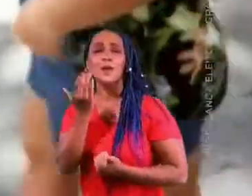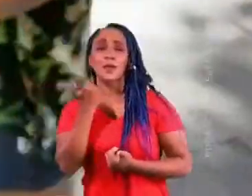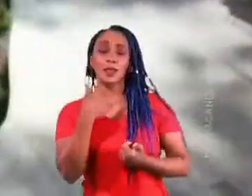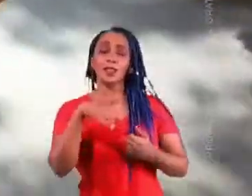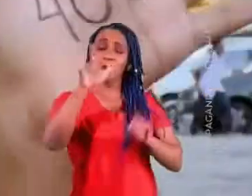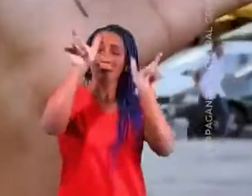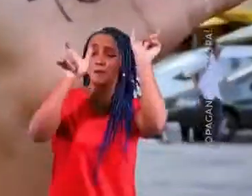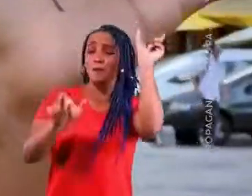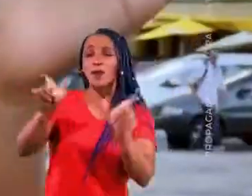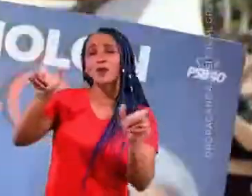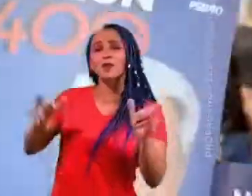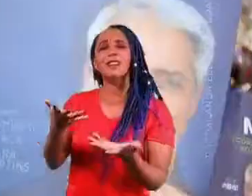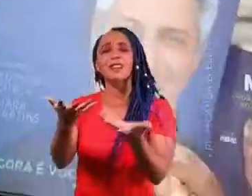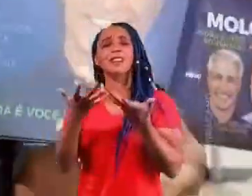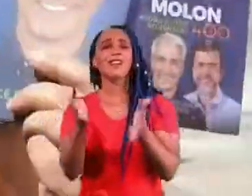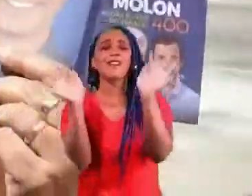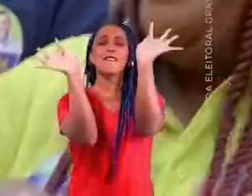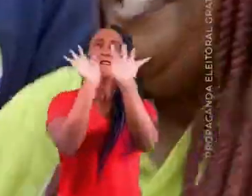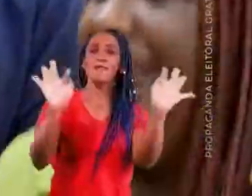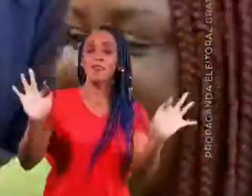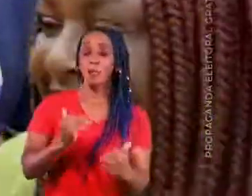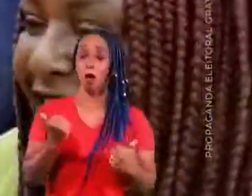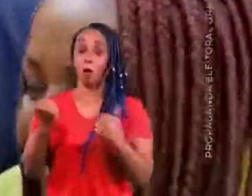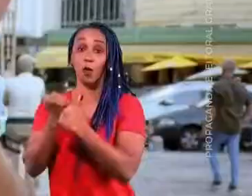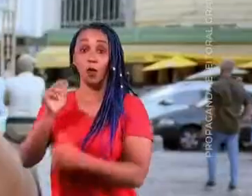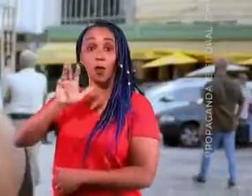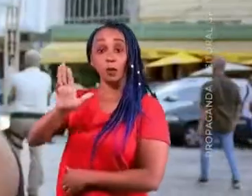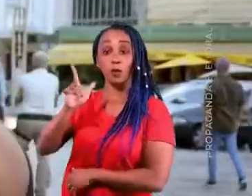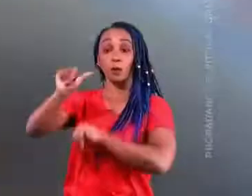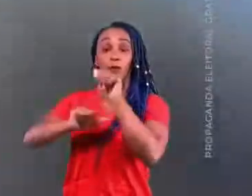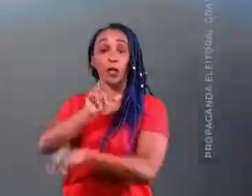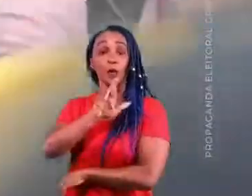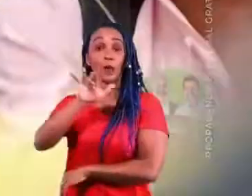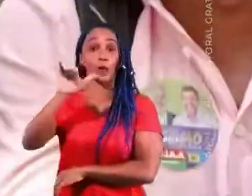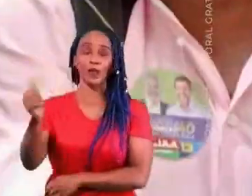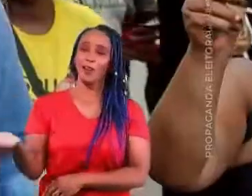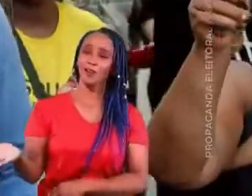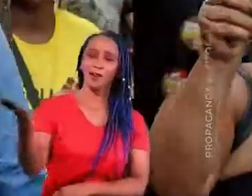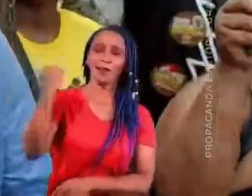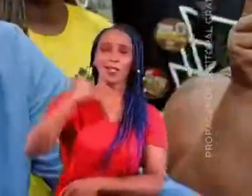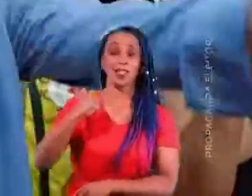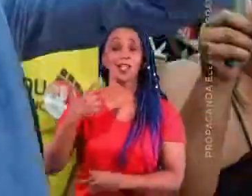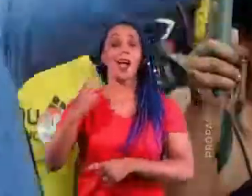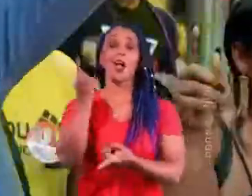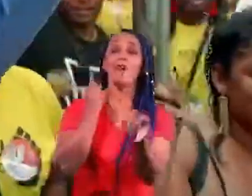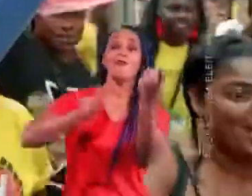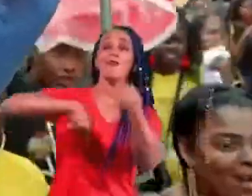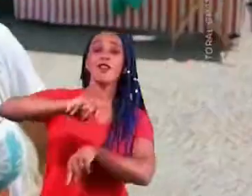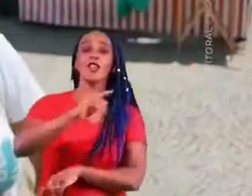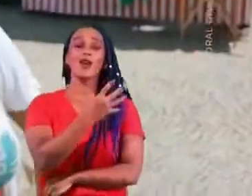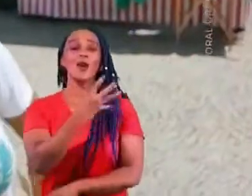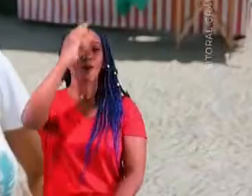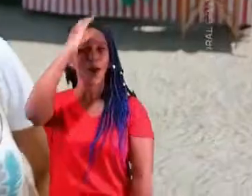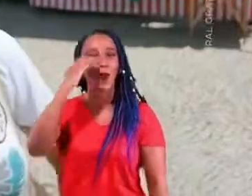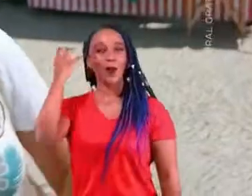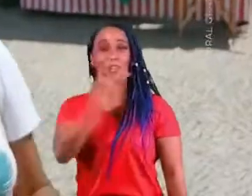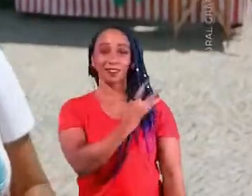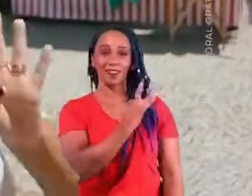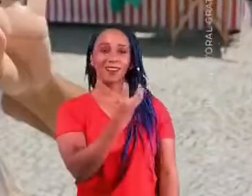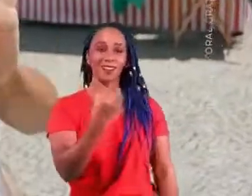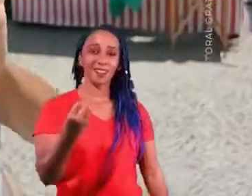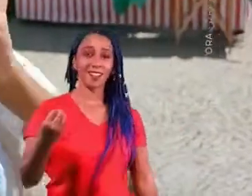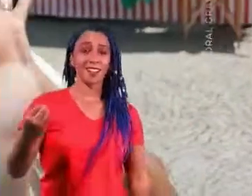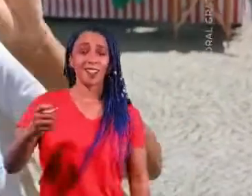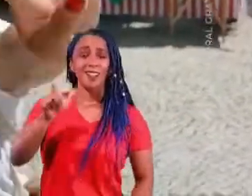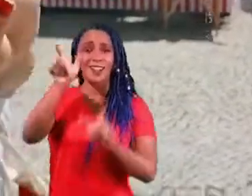viver, gente quer ser feliz. É hora de unir forças com o Lula pra, quanto que eu voto, mudar o Rio de Janeiro. Vamos nessa! Chegou a hora da